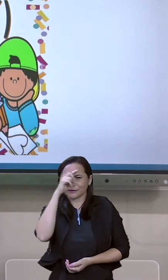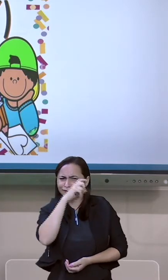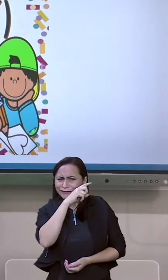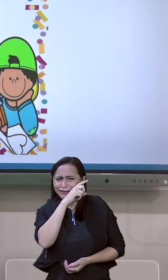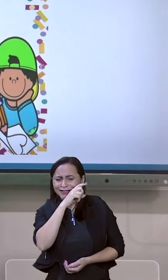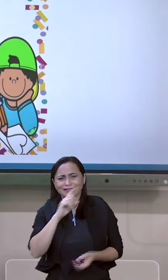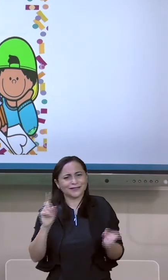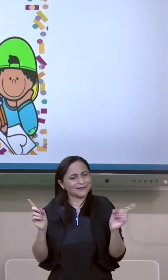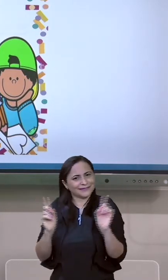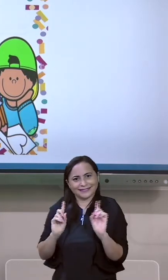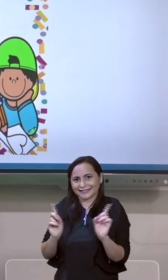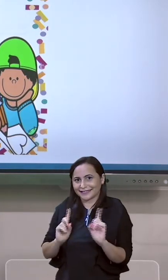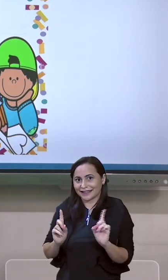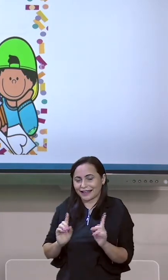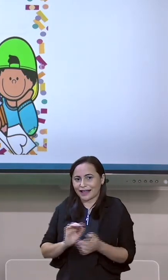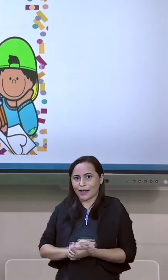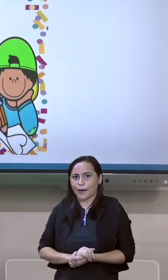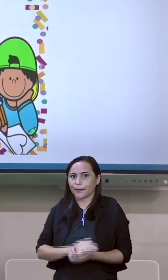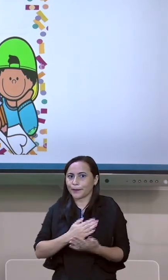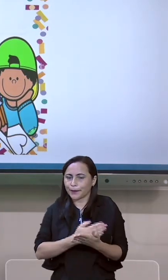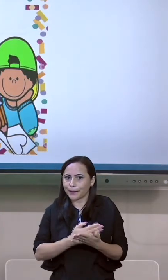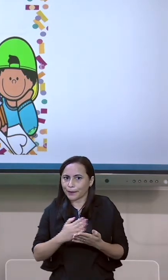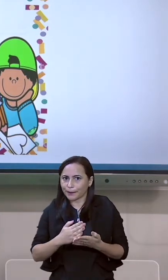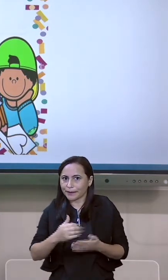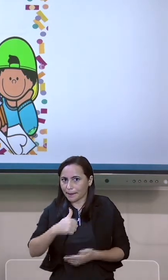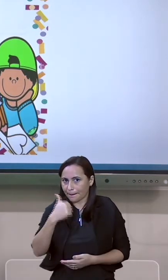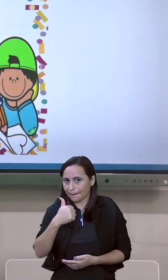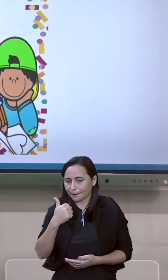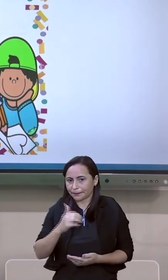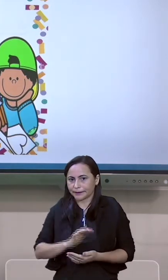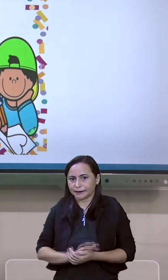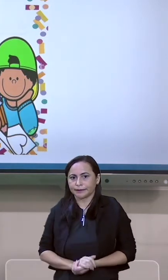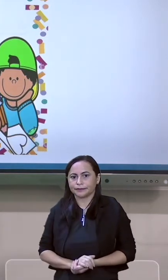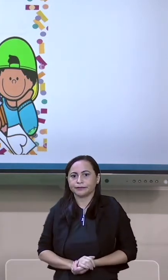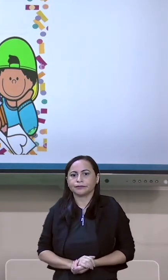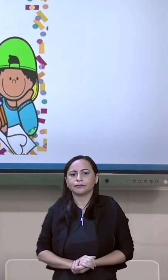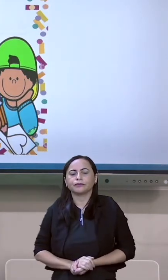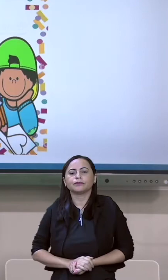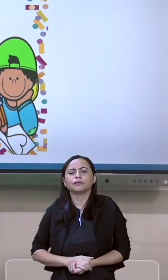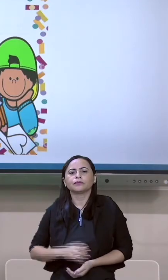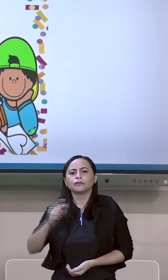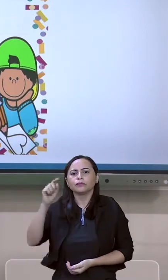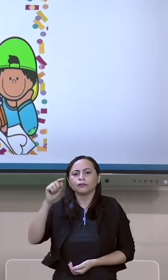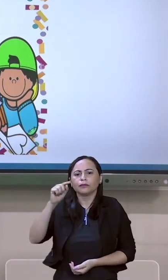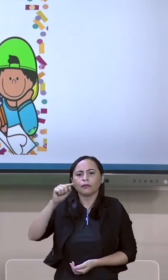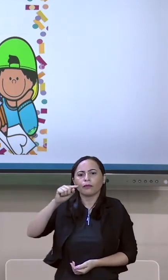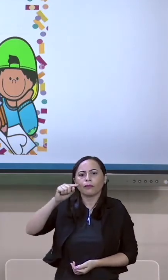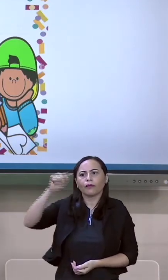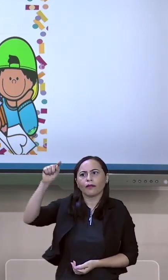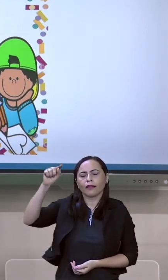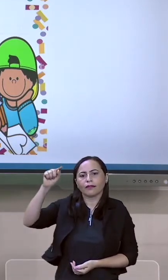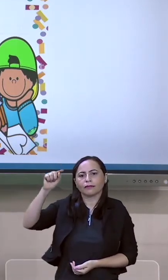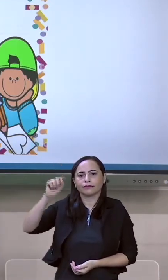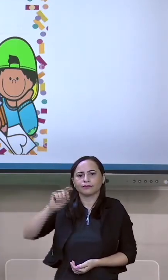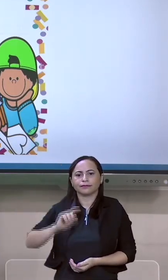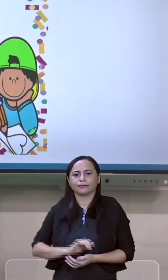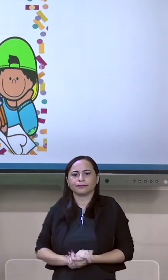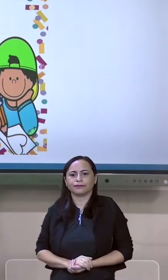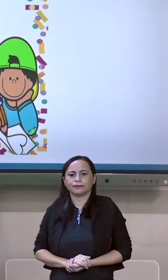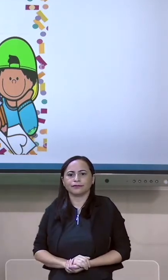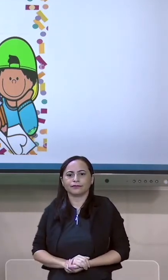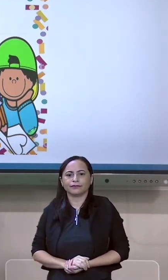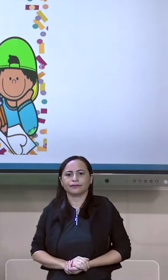Não é não. A gente vai começar com o primeiro. Vamos lá? O acento agudo. Que é aquele assim, ó.